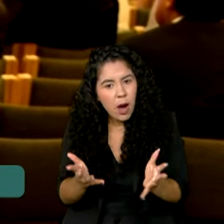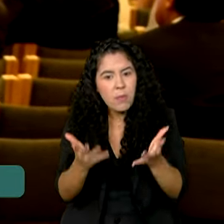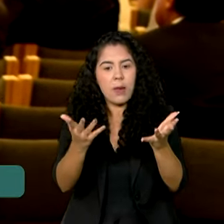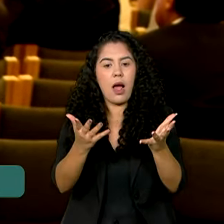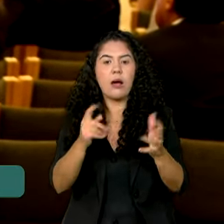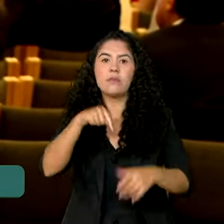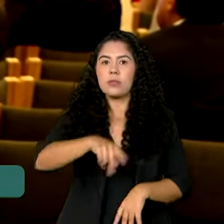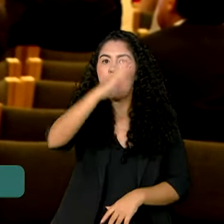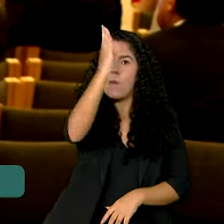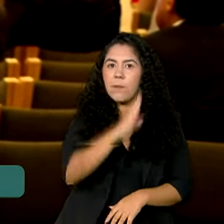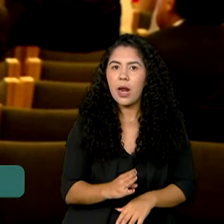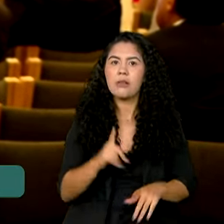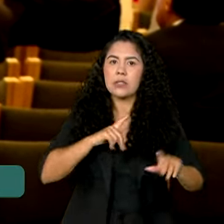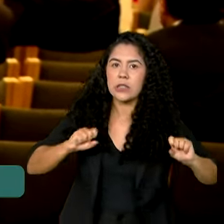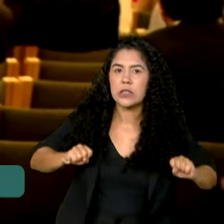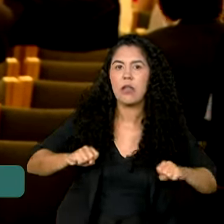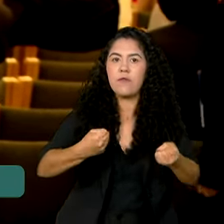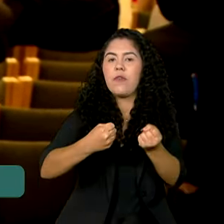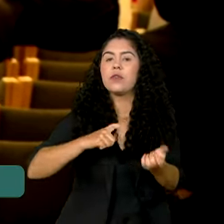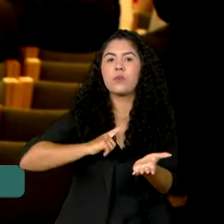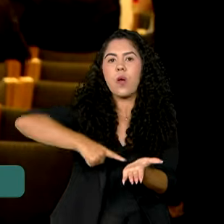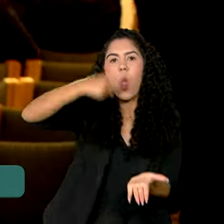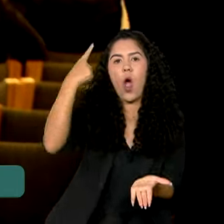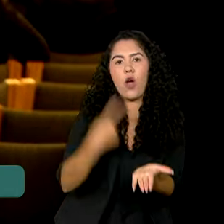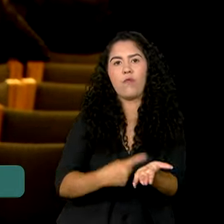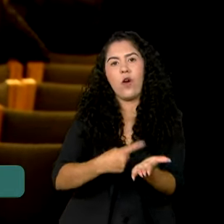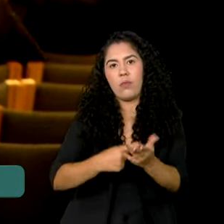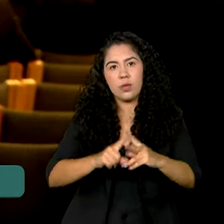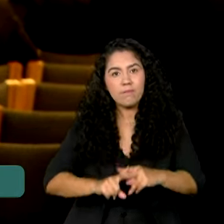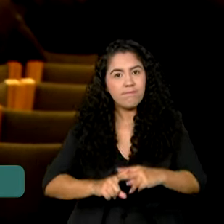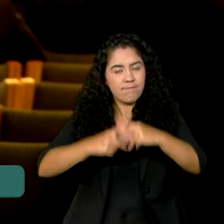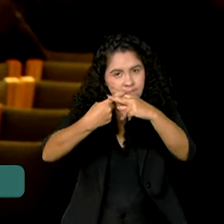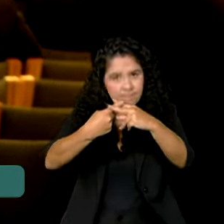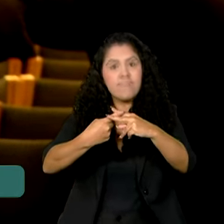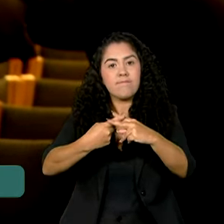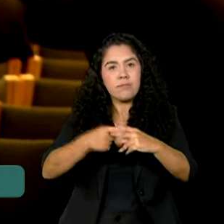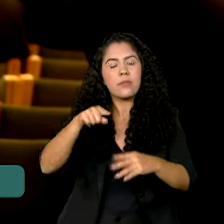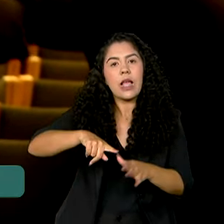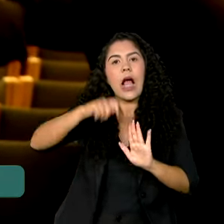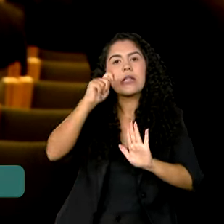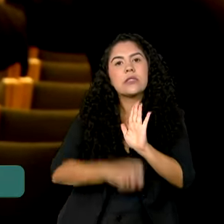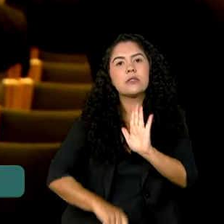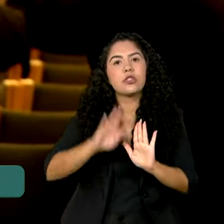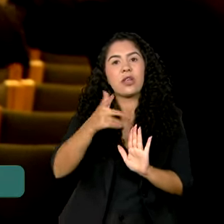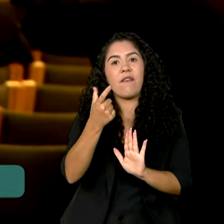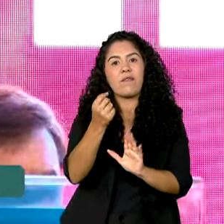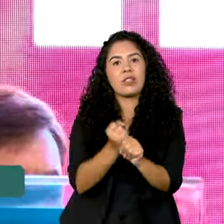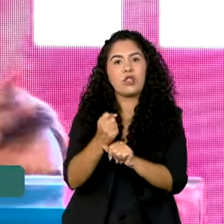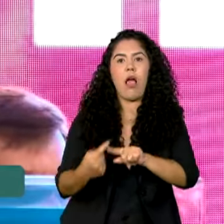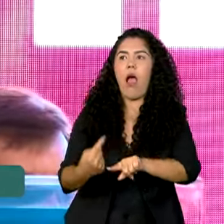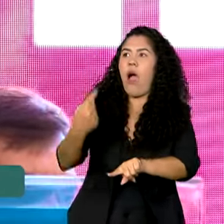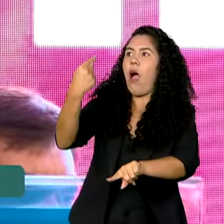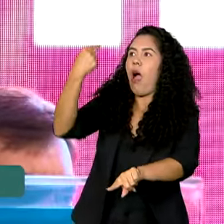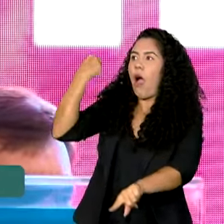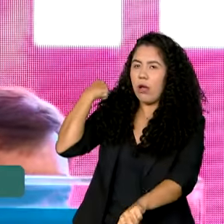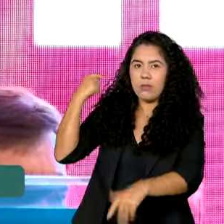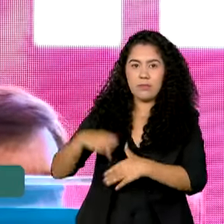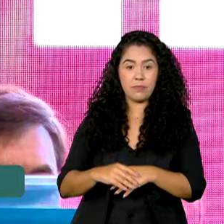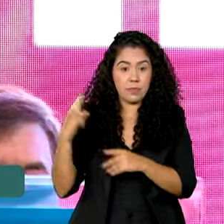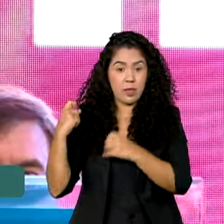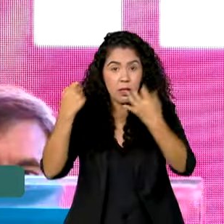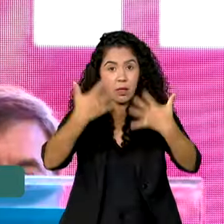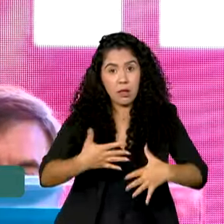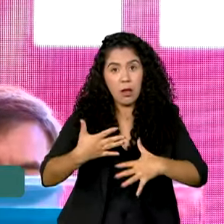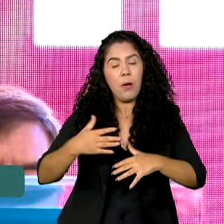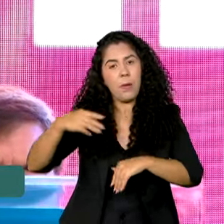Brasil defende a reforma do acordo comercial com o México, que foi assinado há mais de 20 anos. O fluxo de comércio Brasil e